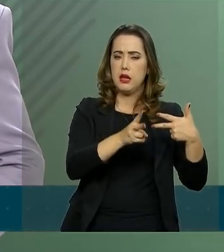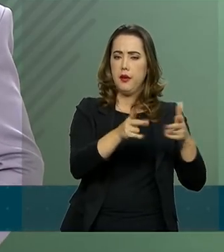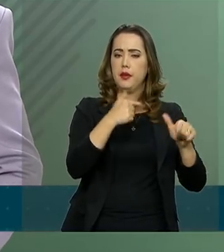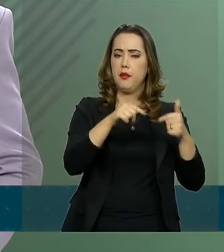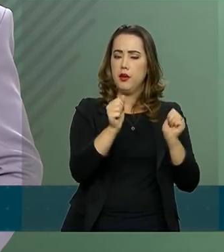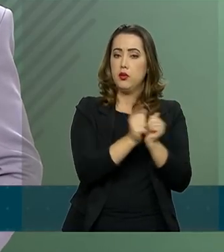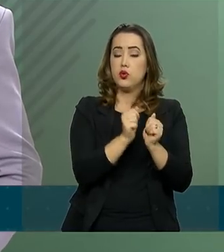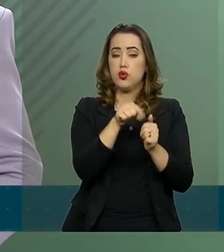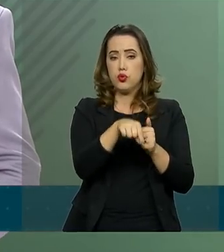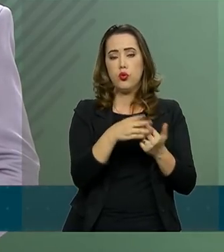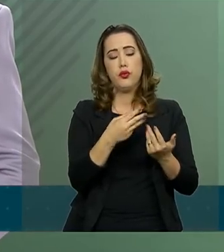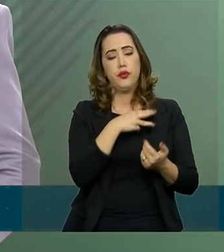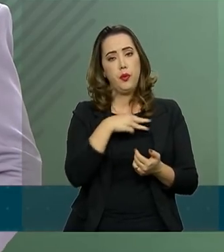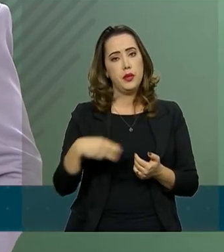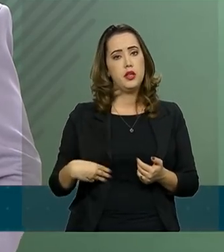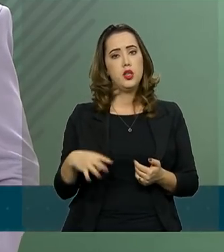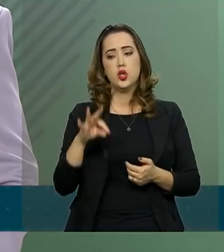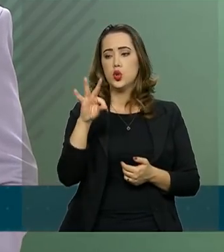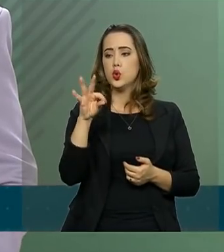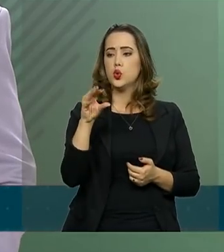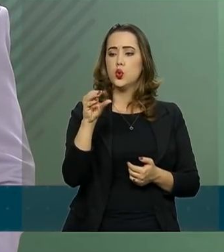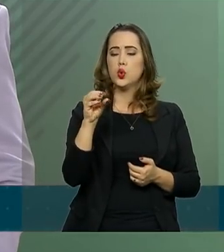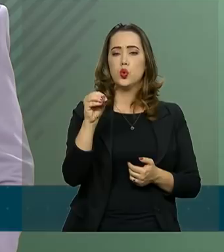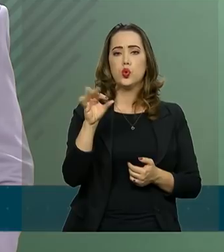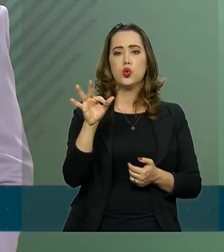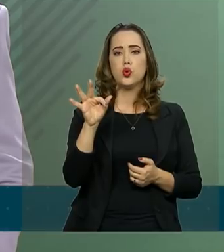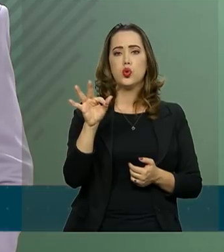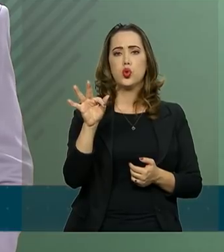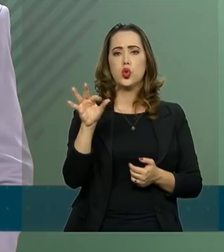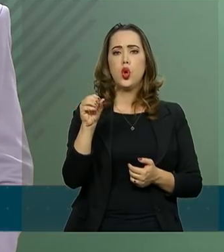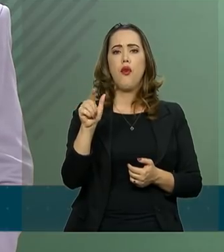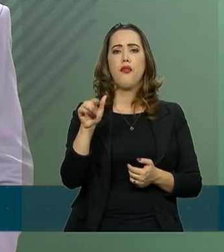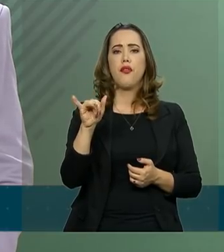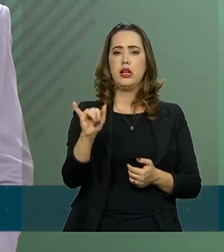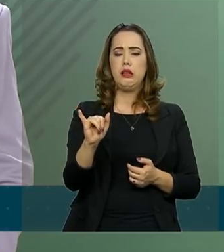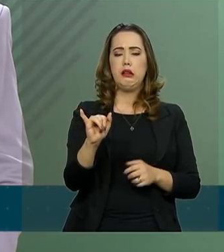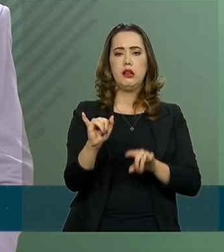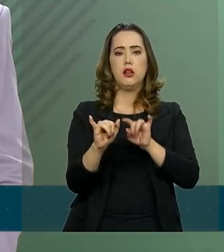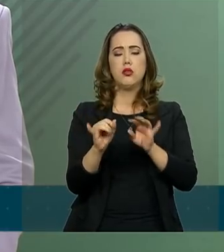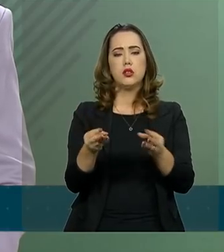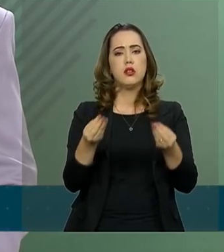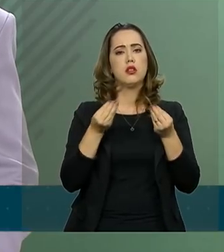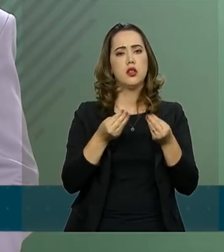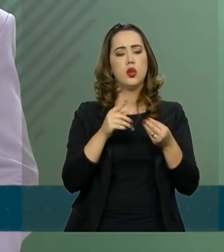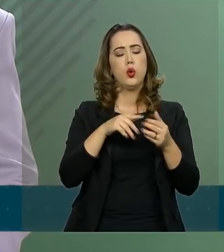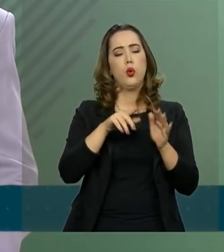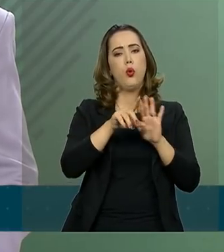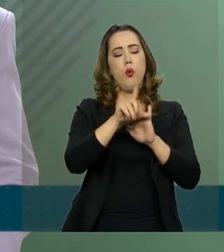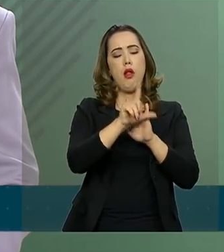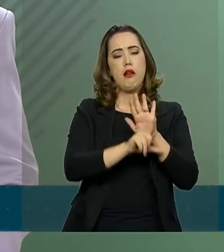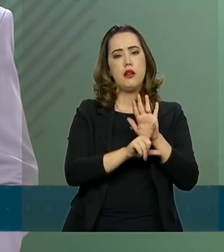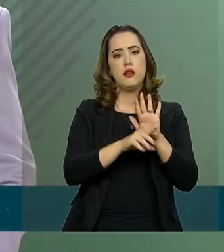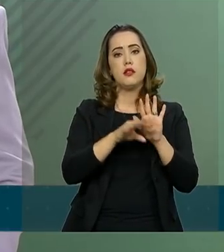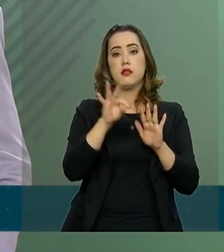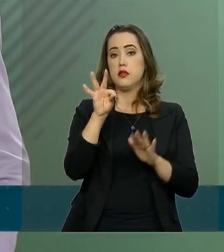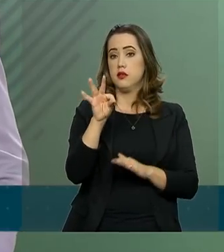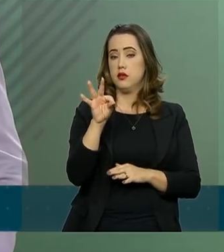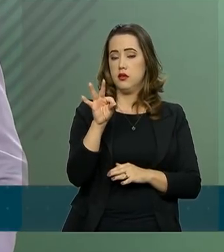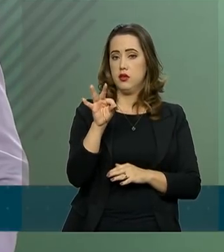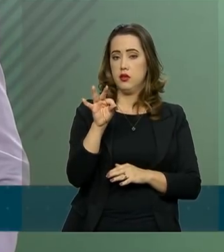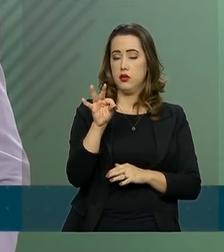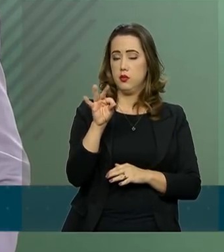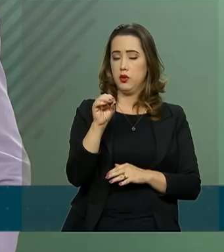tratar de uma série de temas quando ele fez a entrega da lista do Tribunal Superior Eleitoral. Ontem o presidente